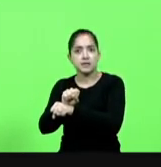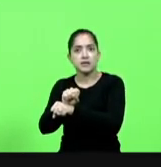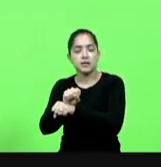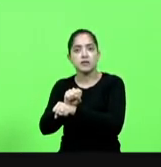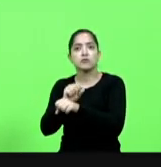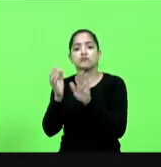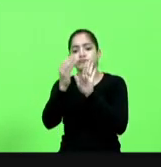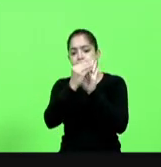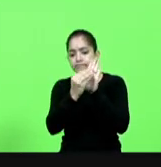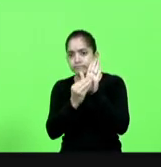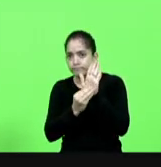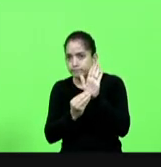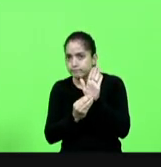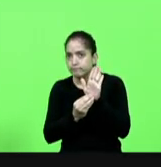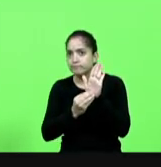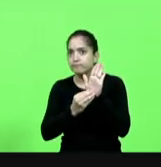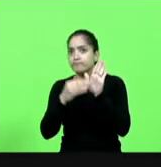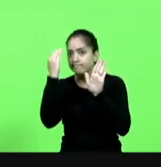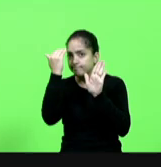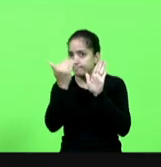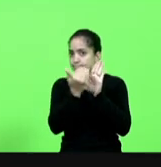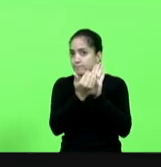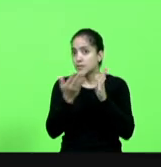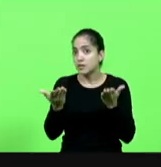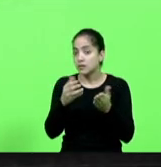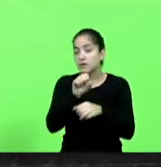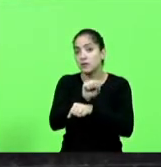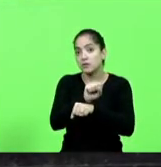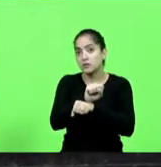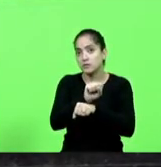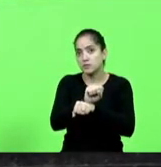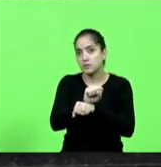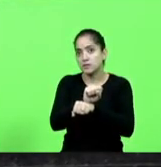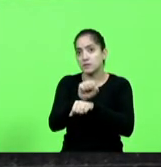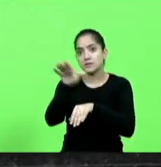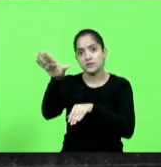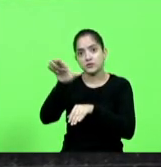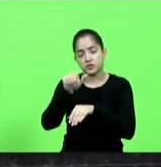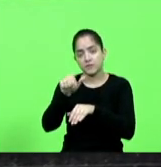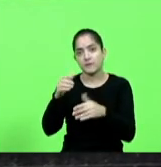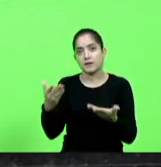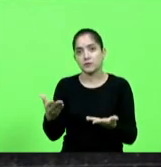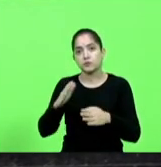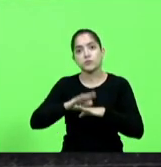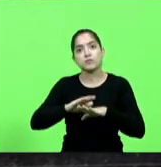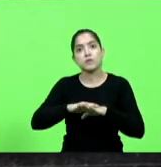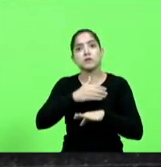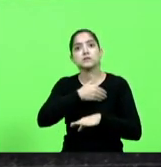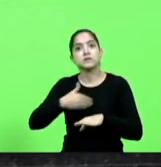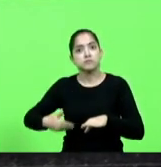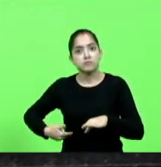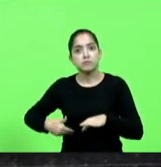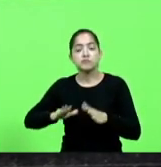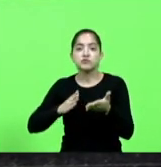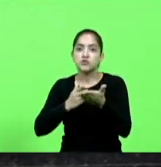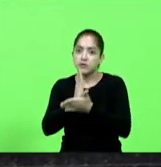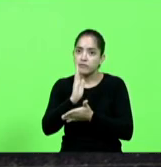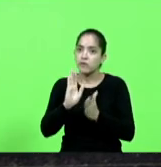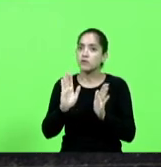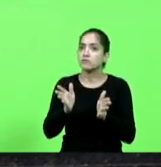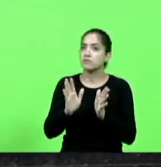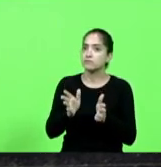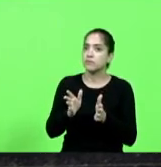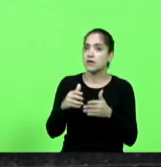essas qualificações e que aguardam ali o chamamento pelo governo do estado eles foram aprovados eles só não